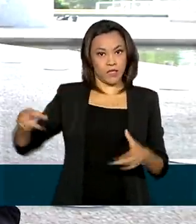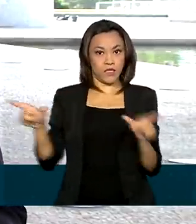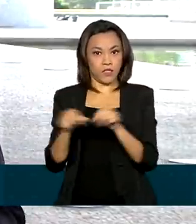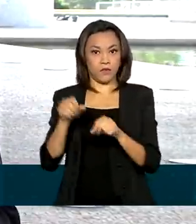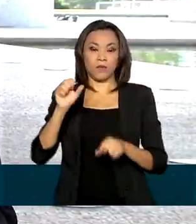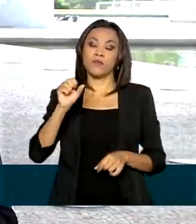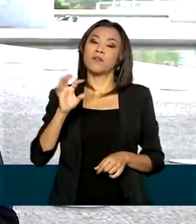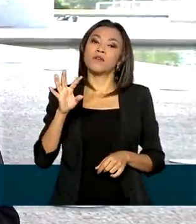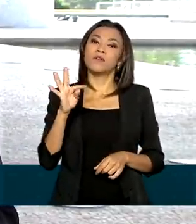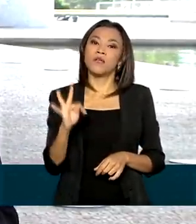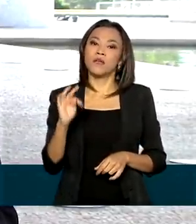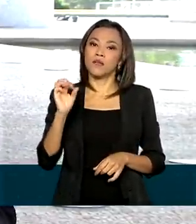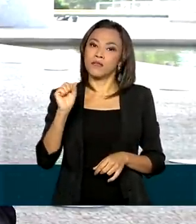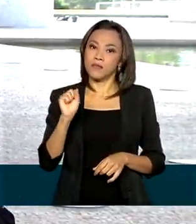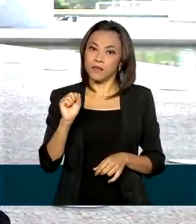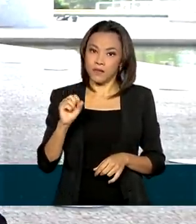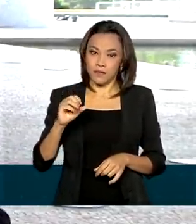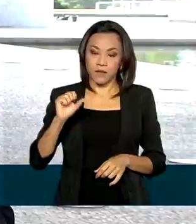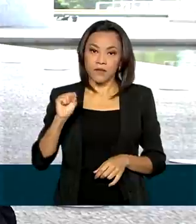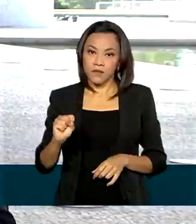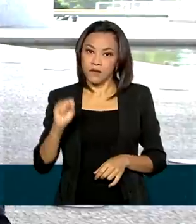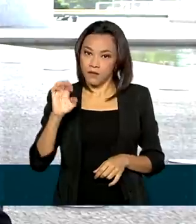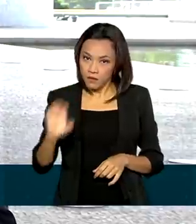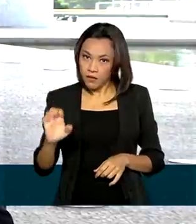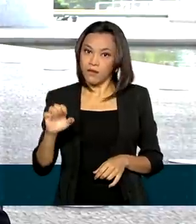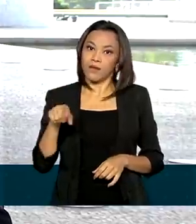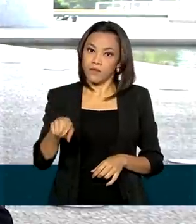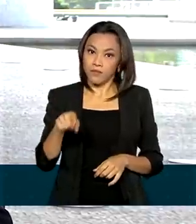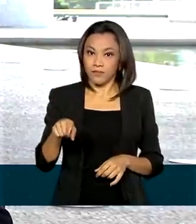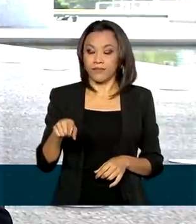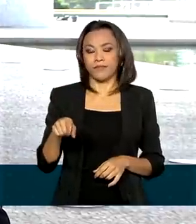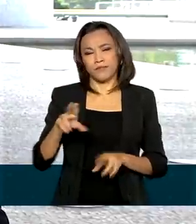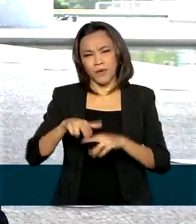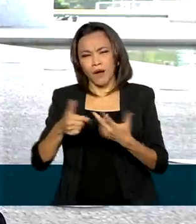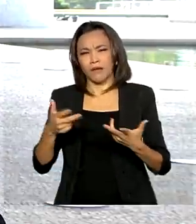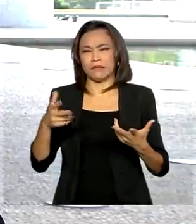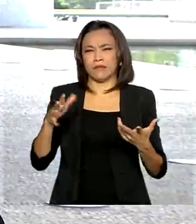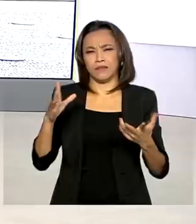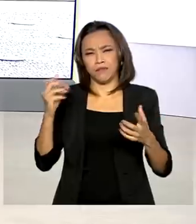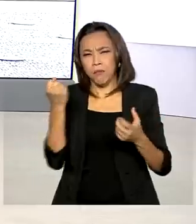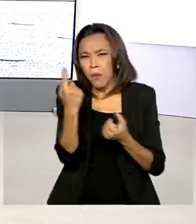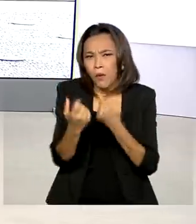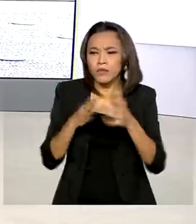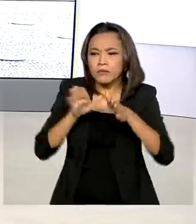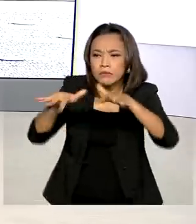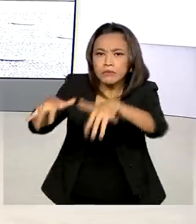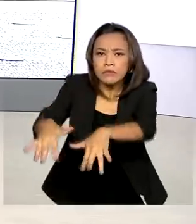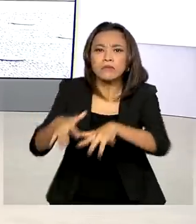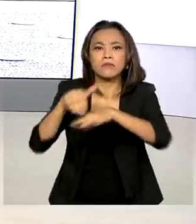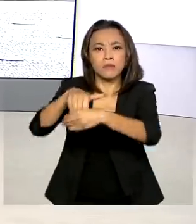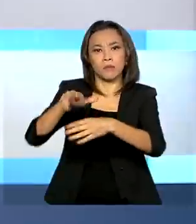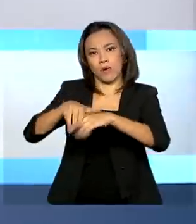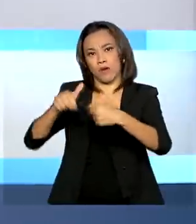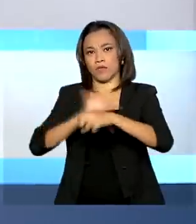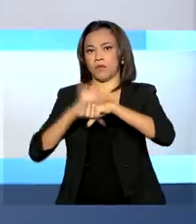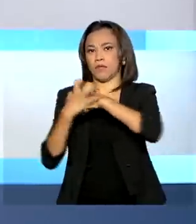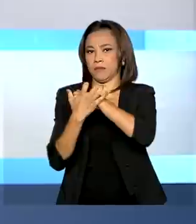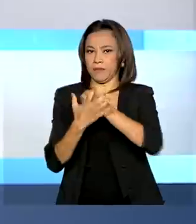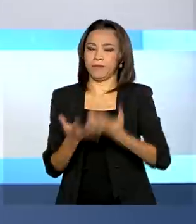se esperava um número menor de eleitores indo às urnas devido à pandemia. Manuela. Muito obrigada pelas informações, Glauco.